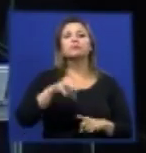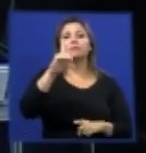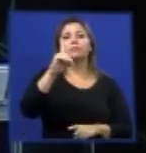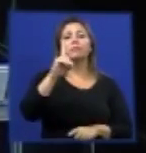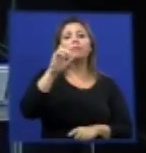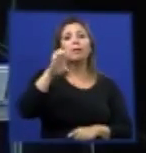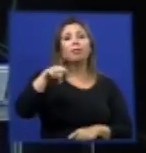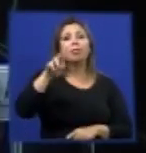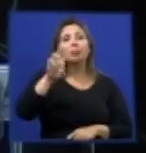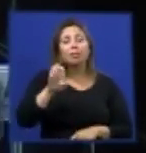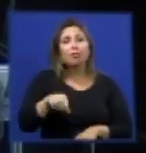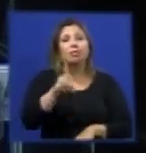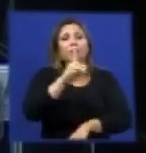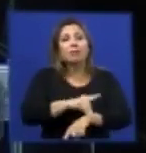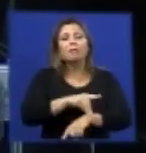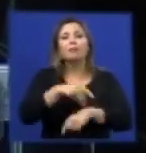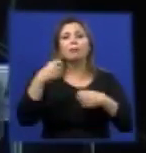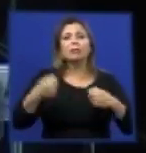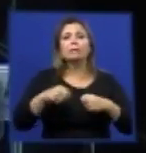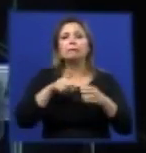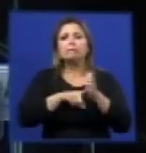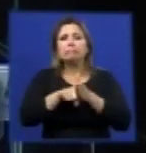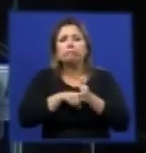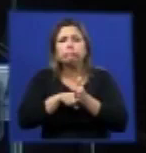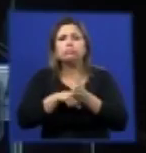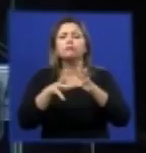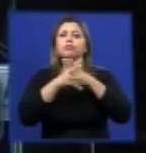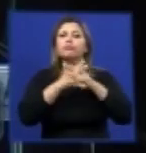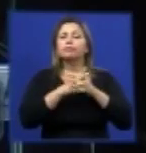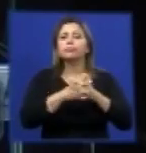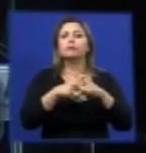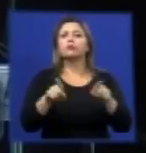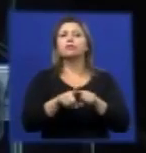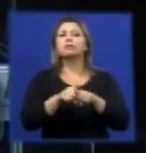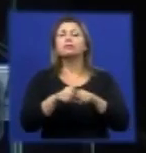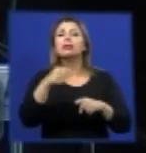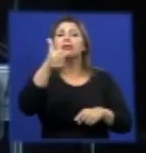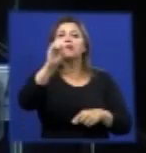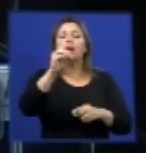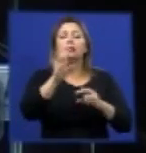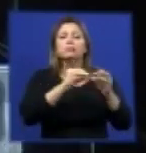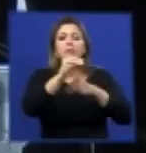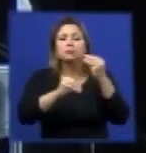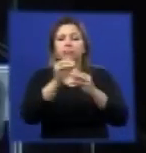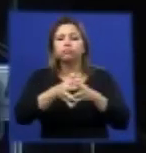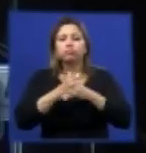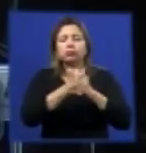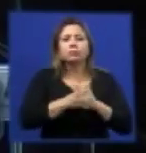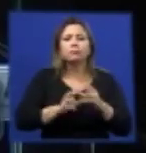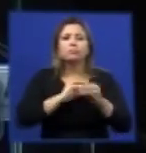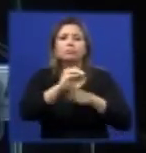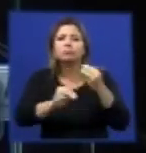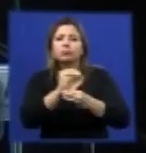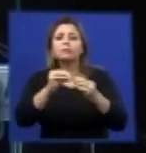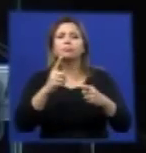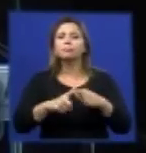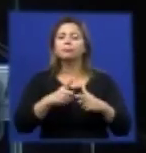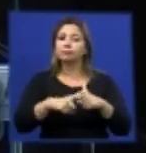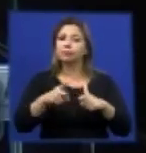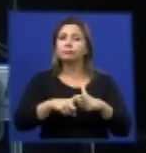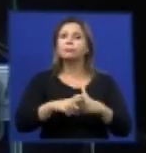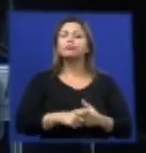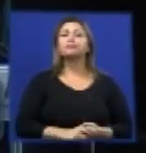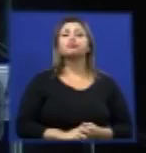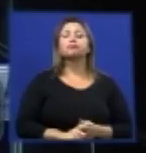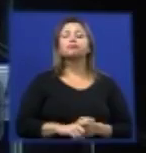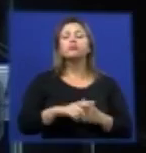complexo que nós precisamos de 10 componentes nesse programa para fazer frente a essa problemática e esses